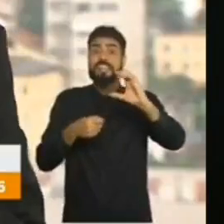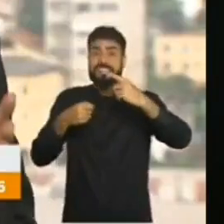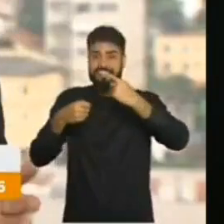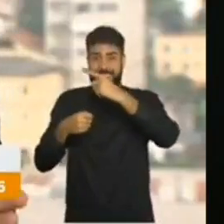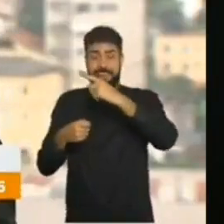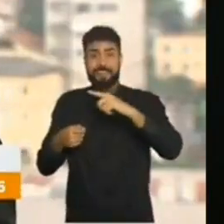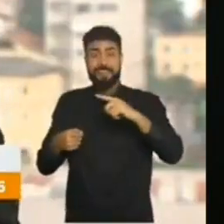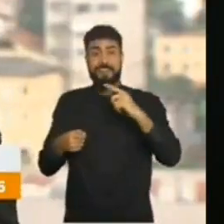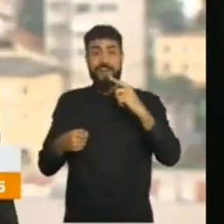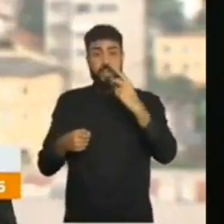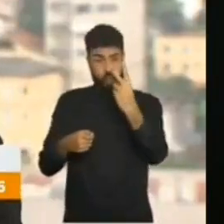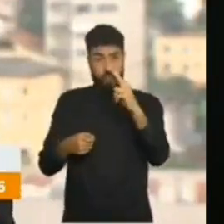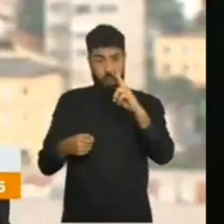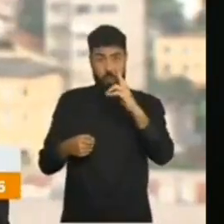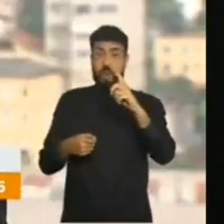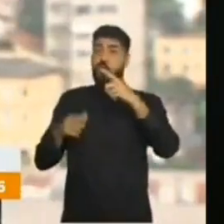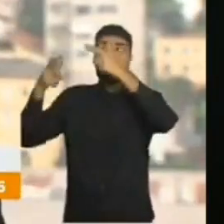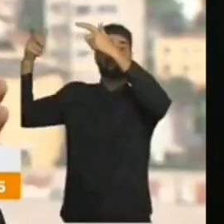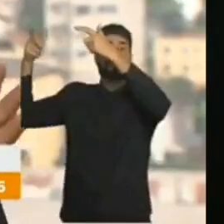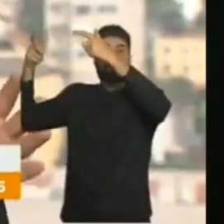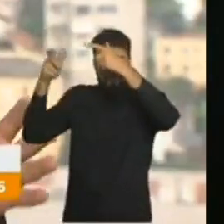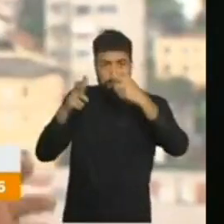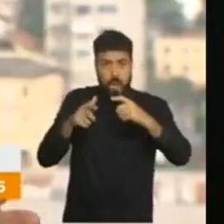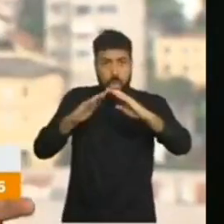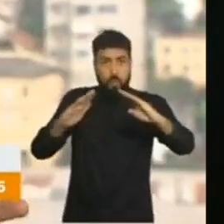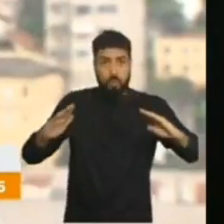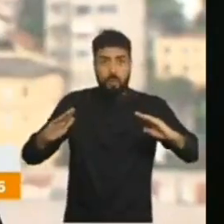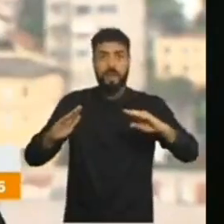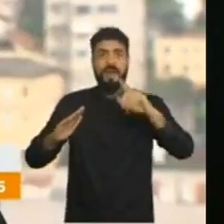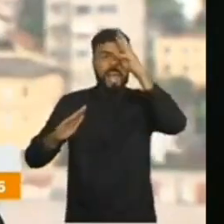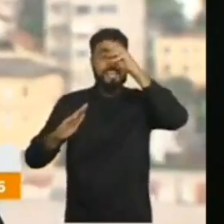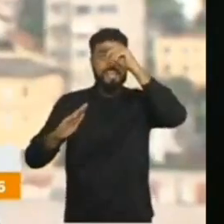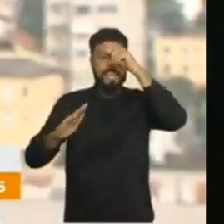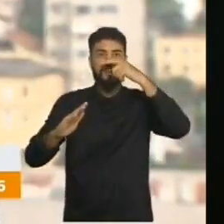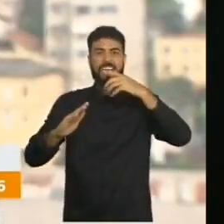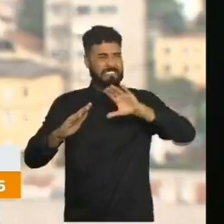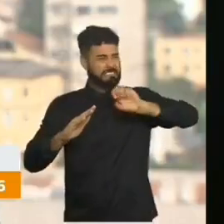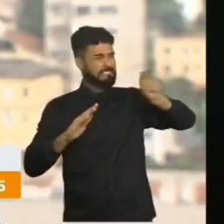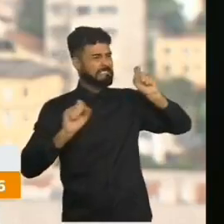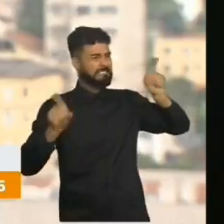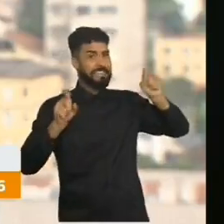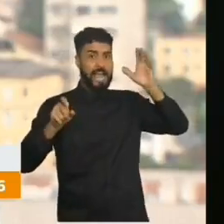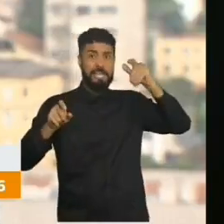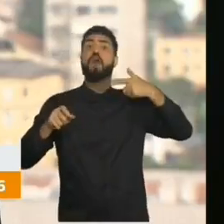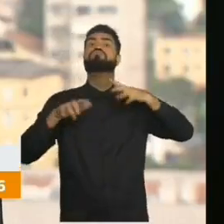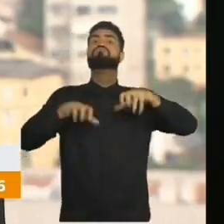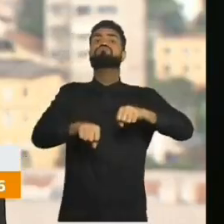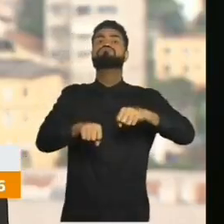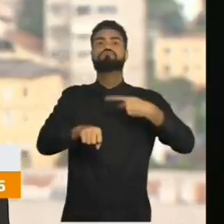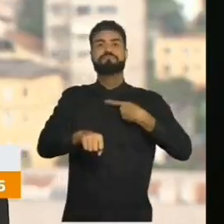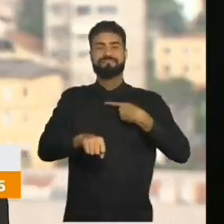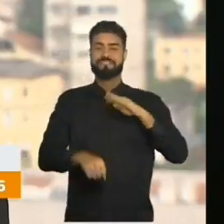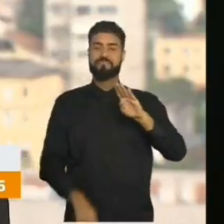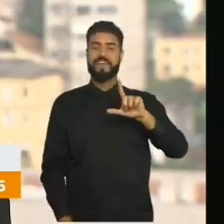Um casal de urubus contrariou tudo isso. Se apossou de um galinheiro, botou as galinhas para correr. Reportagem da rede